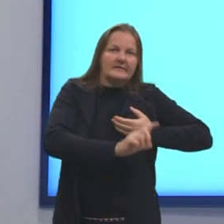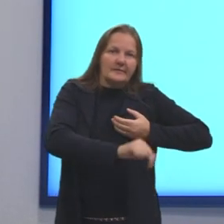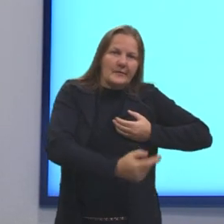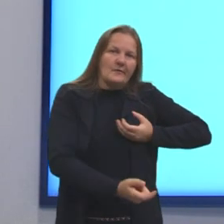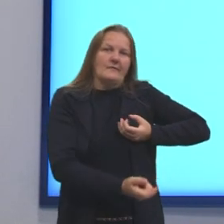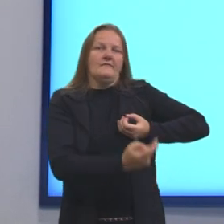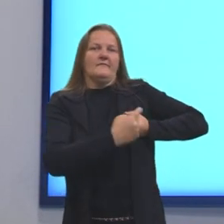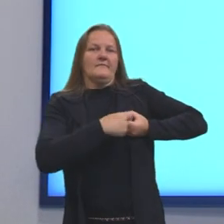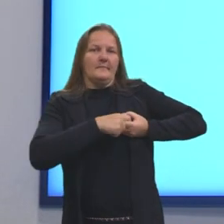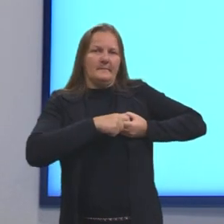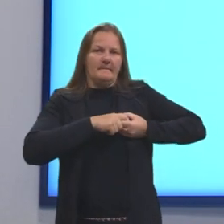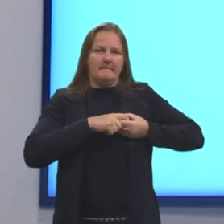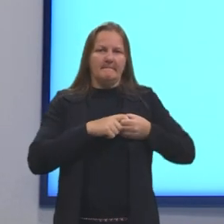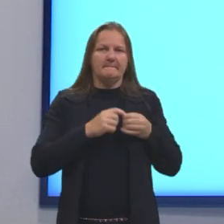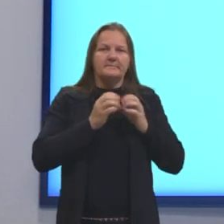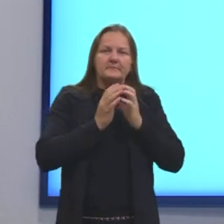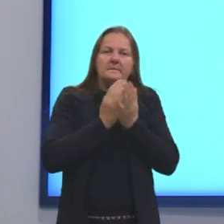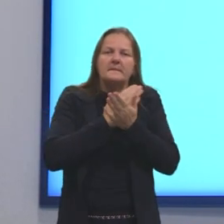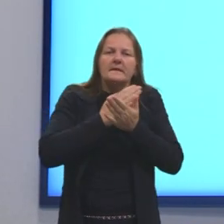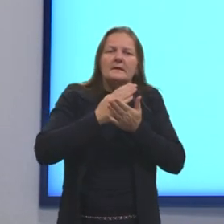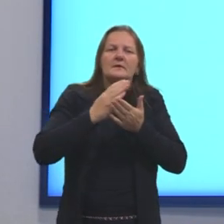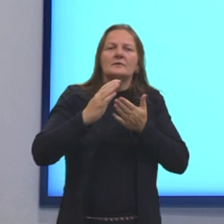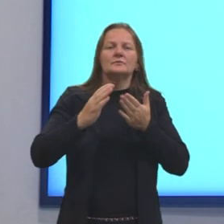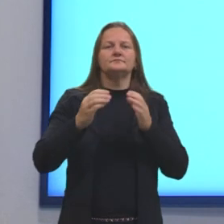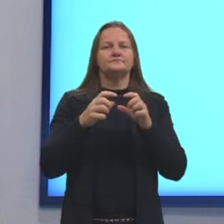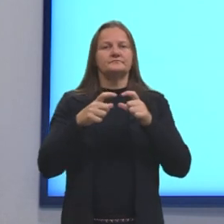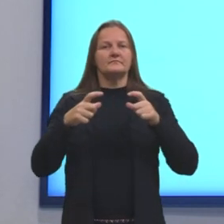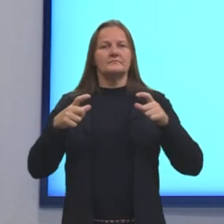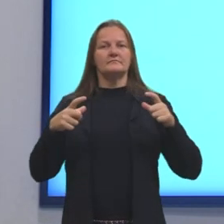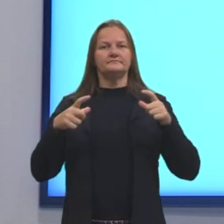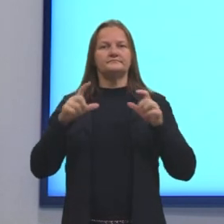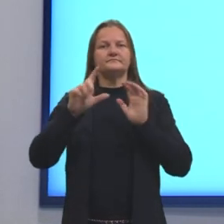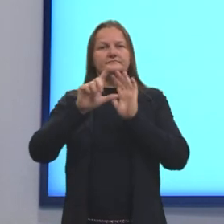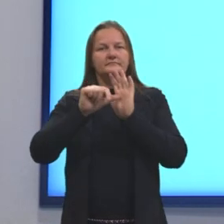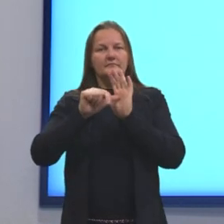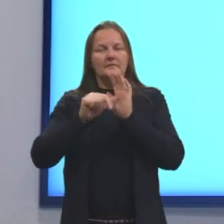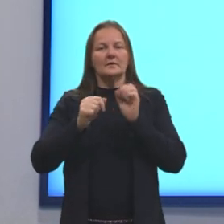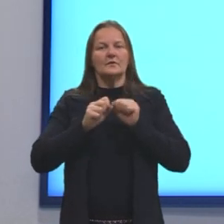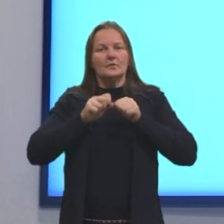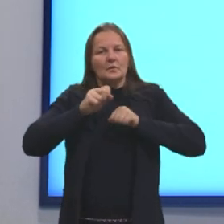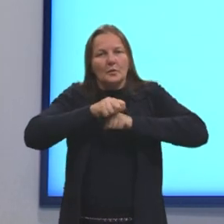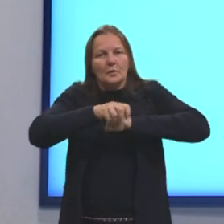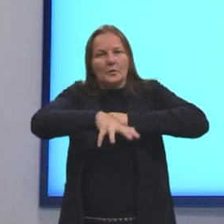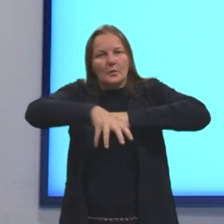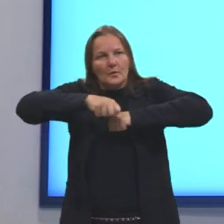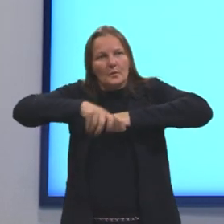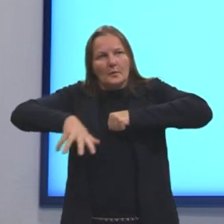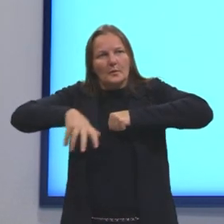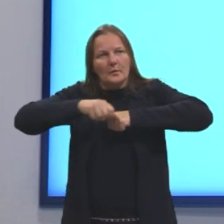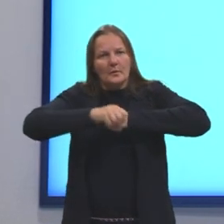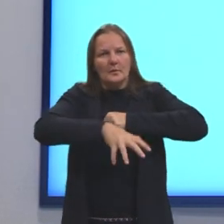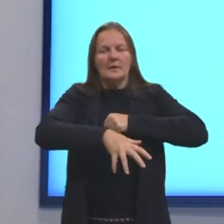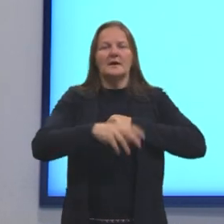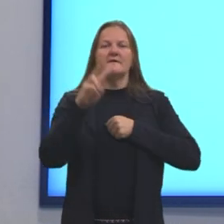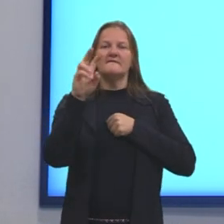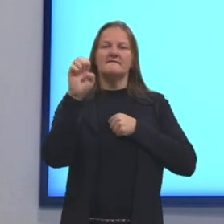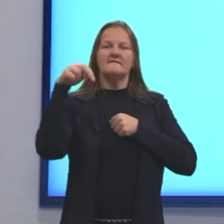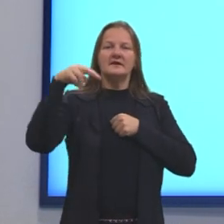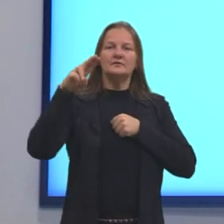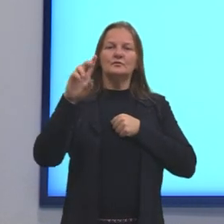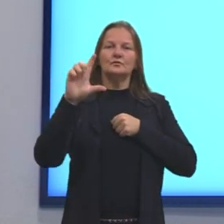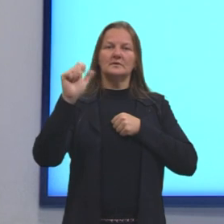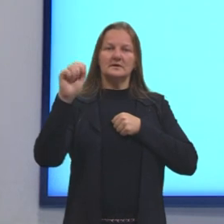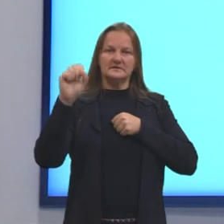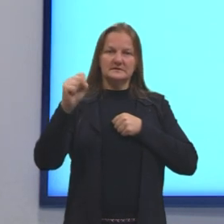Aqui começa grande, vai se ramificando. E aqui, da ramificação, vai aumentando, através das vênulas e veias.